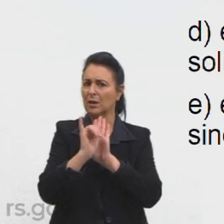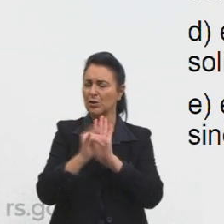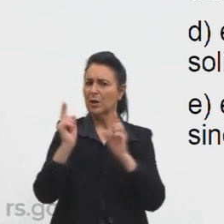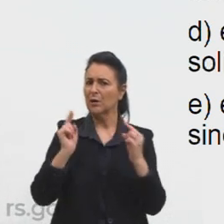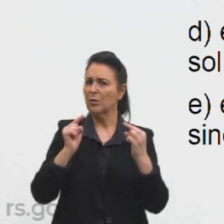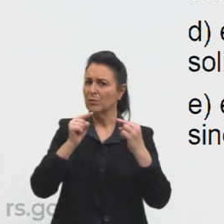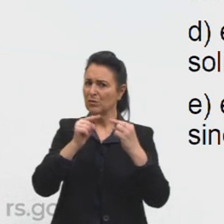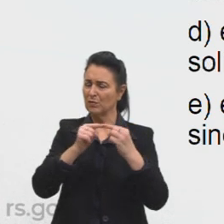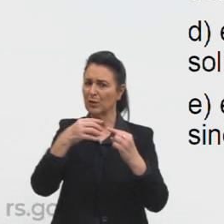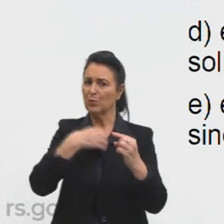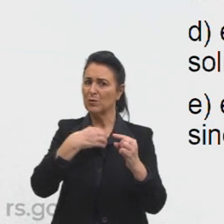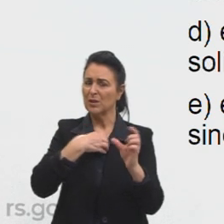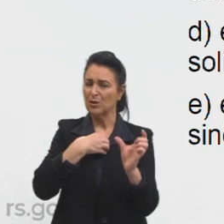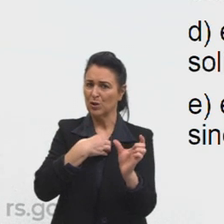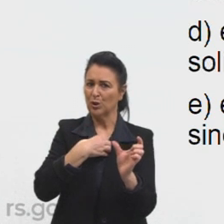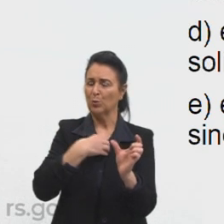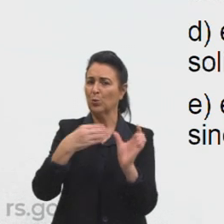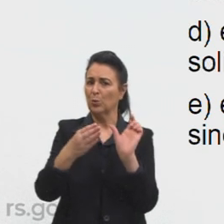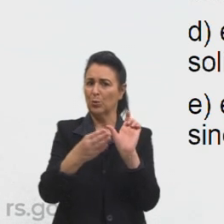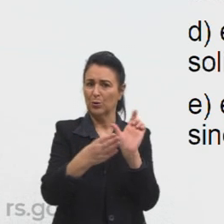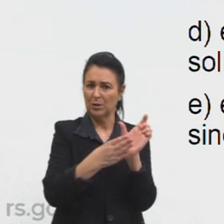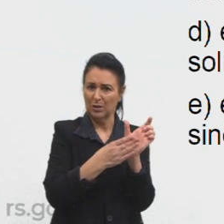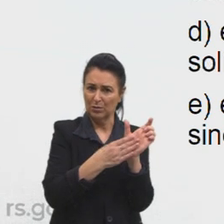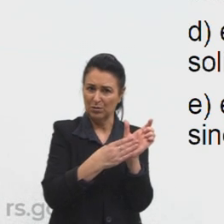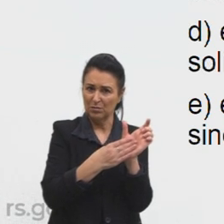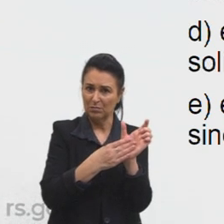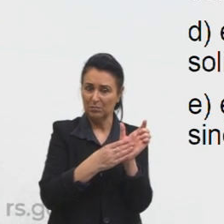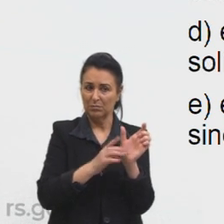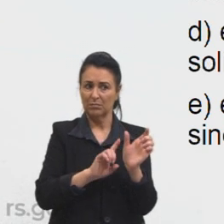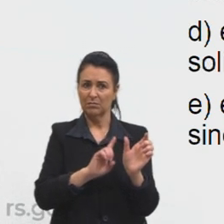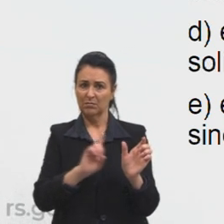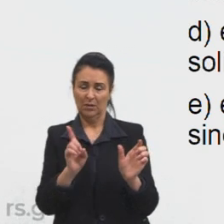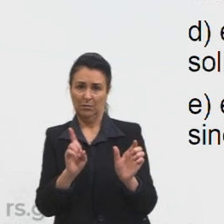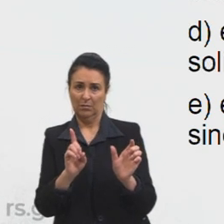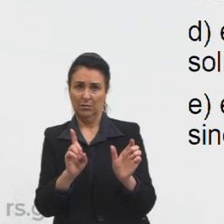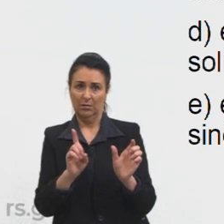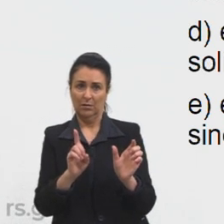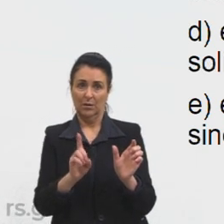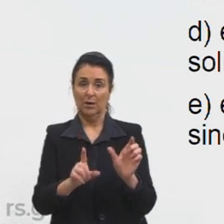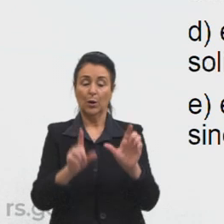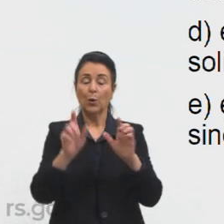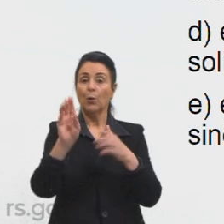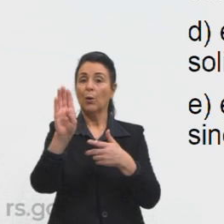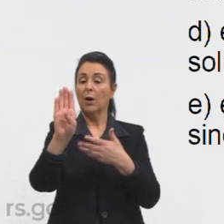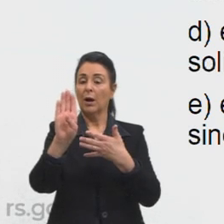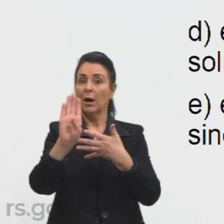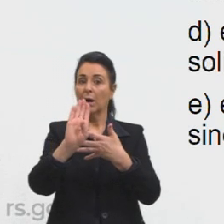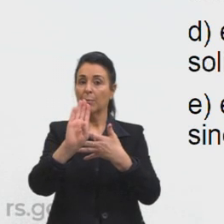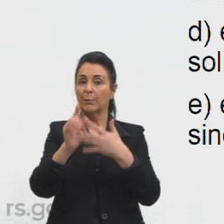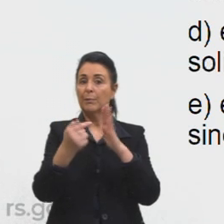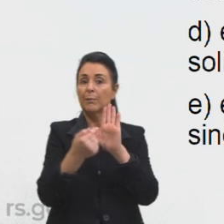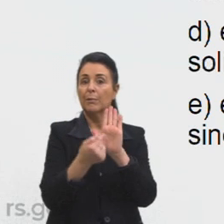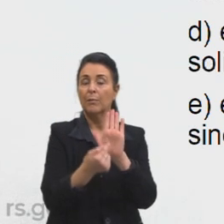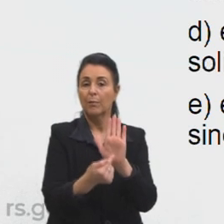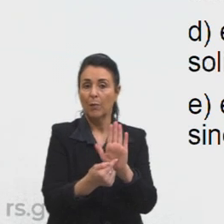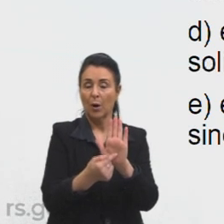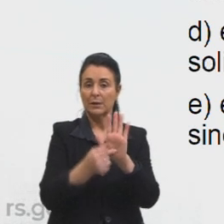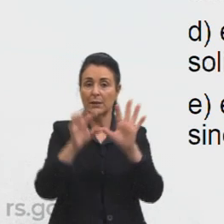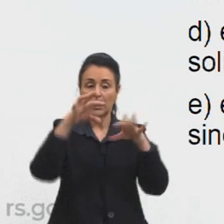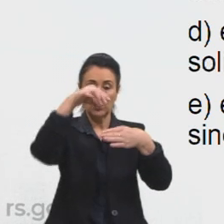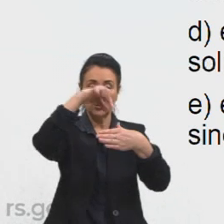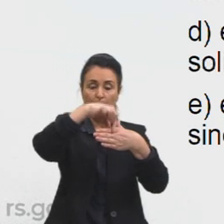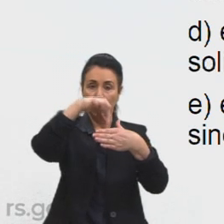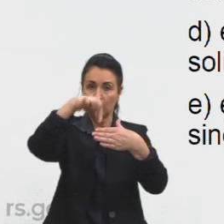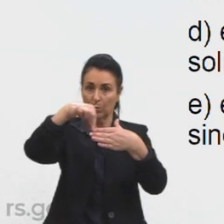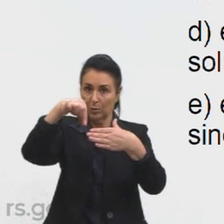repleta de sentidos denotativos definitivamente não letra B mostra que o cordel explora termos